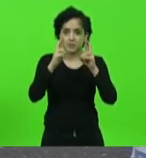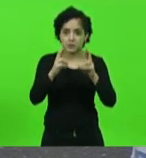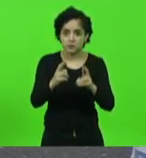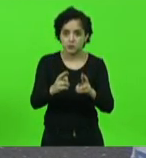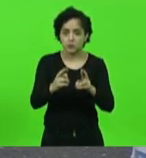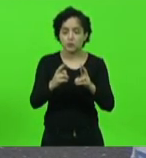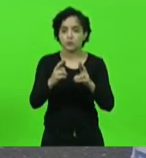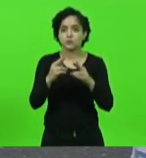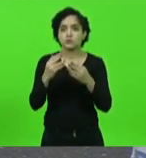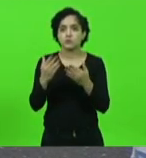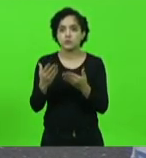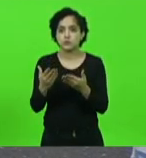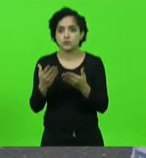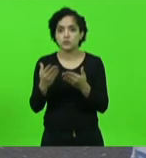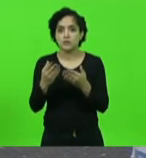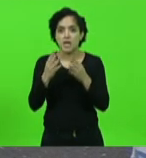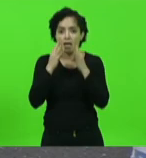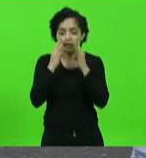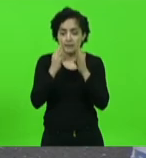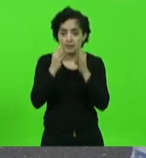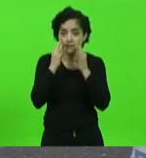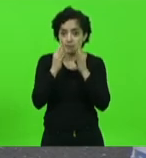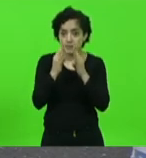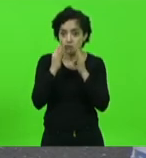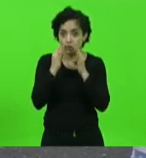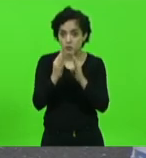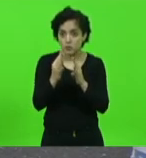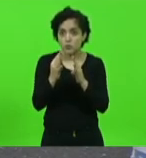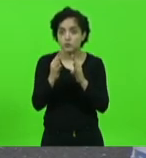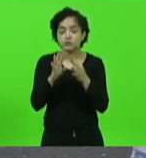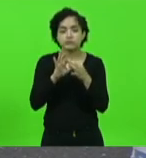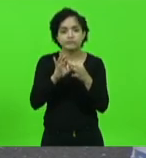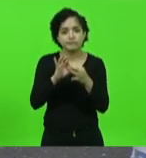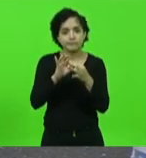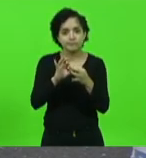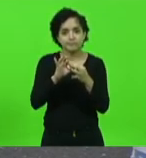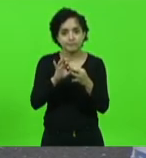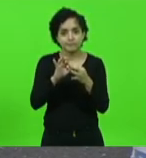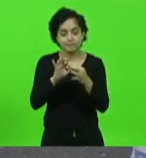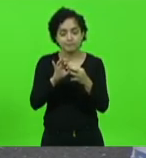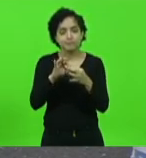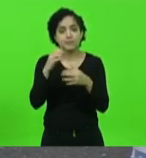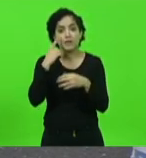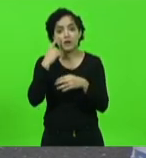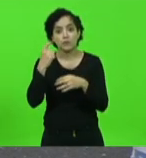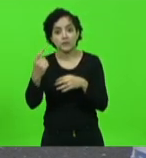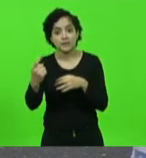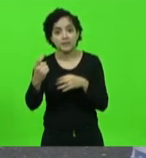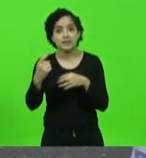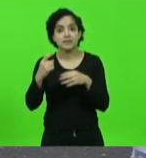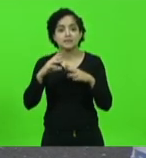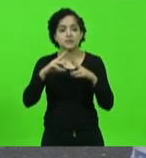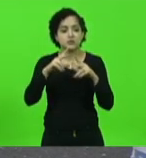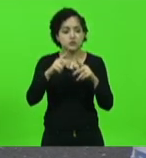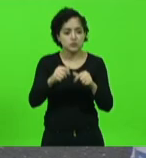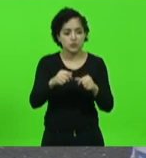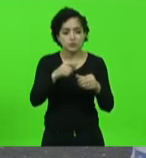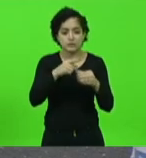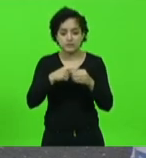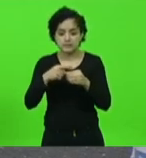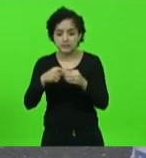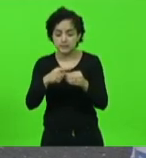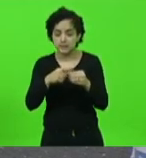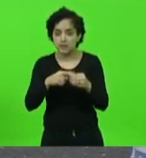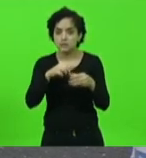muito atencioso sempre muito vinculado ao interesse de todos os municípios da região